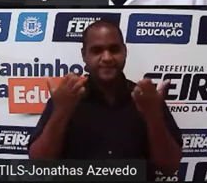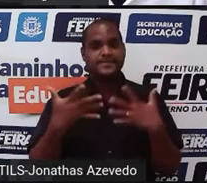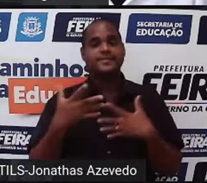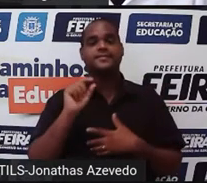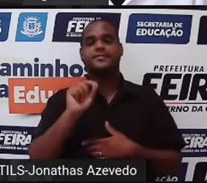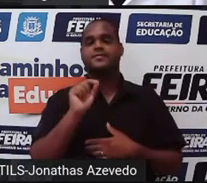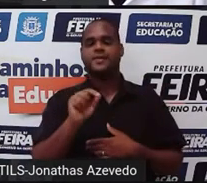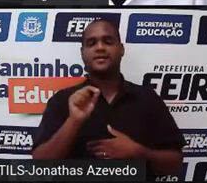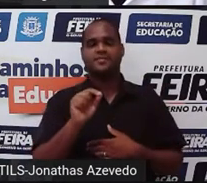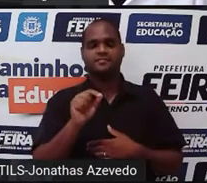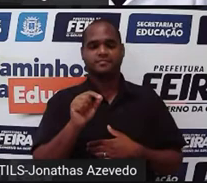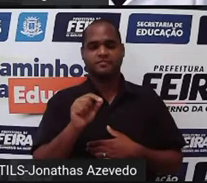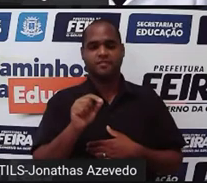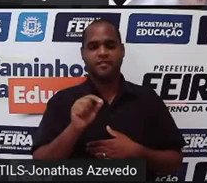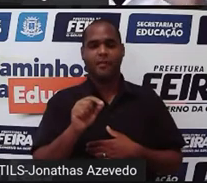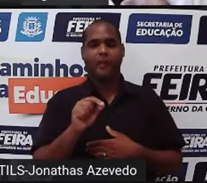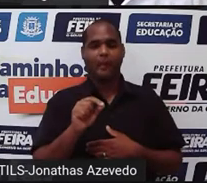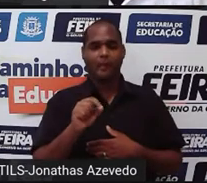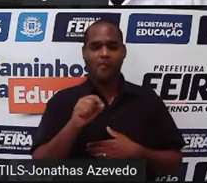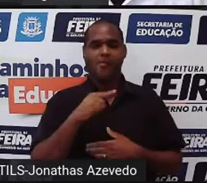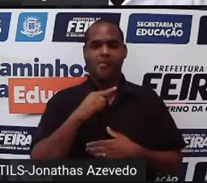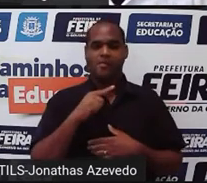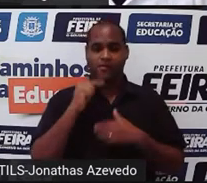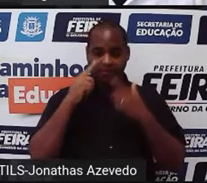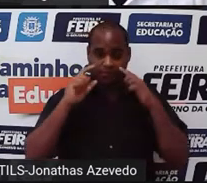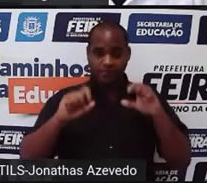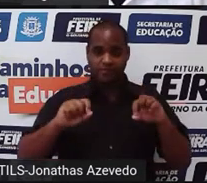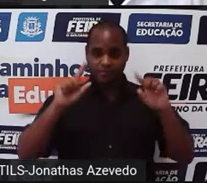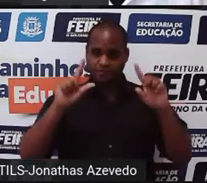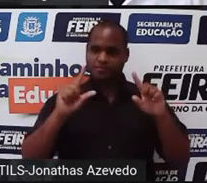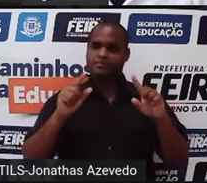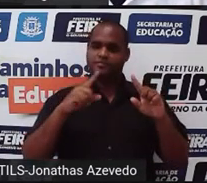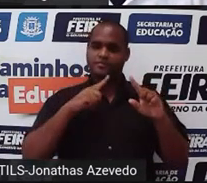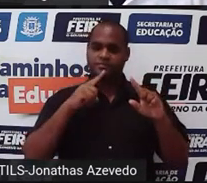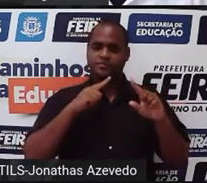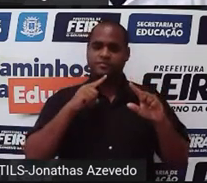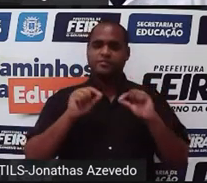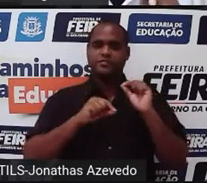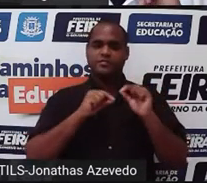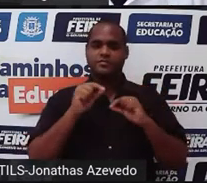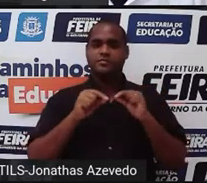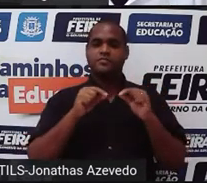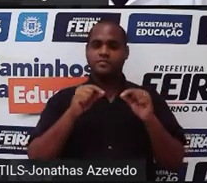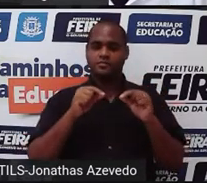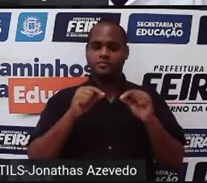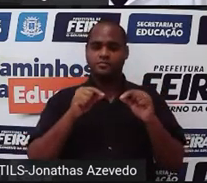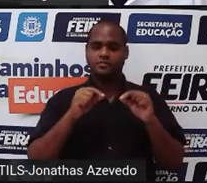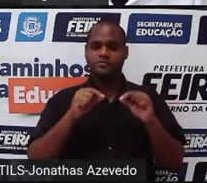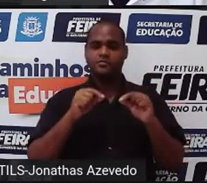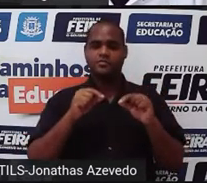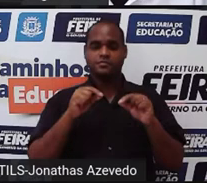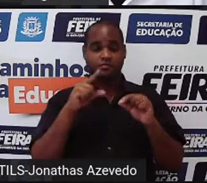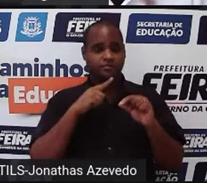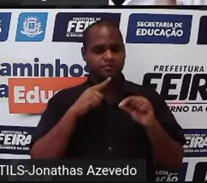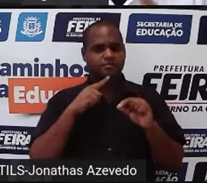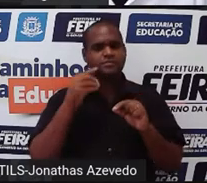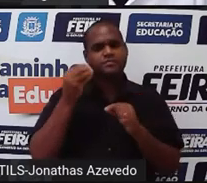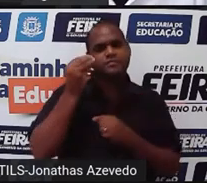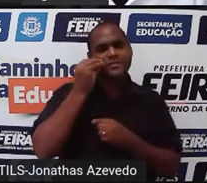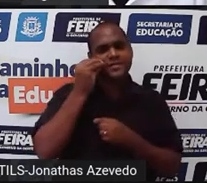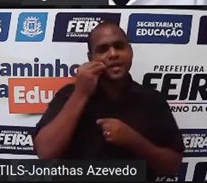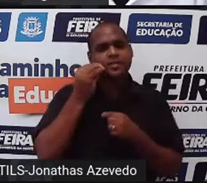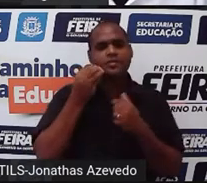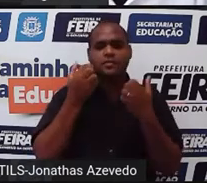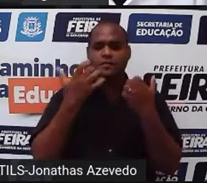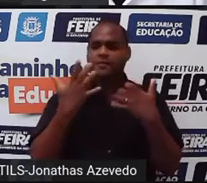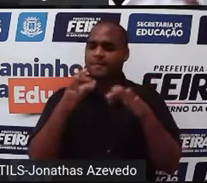né? Vai vir na próxima tela, tá bom? E eu quero que você tente resolver o